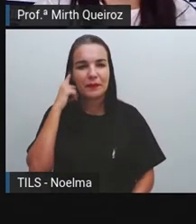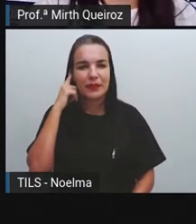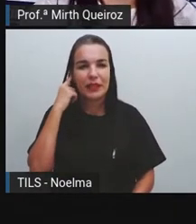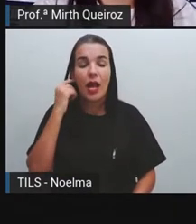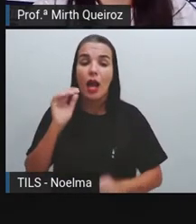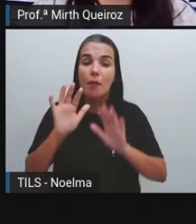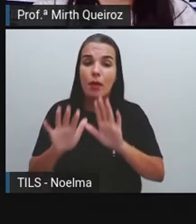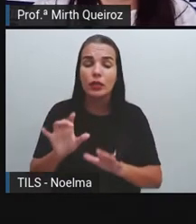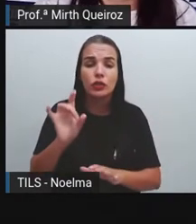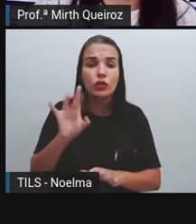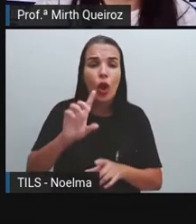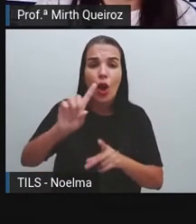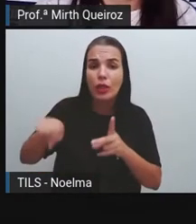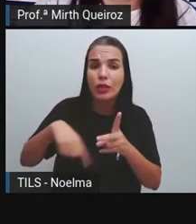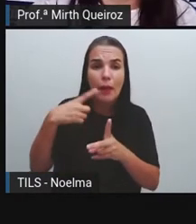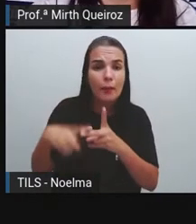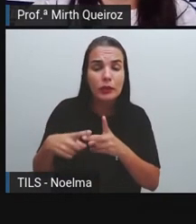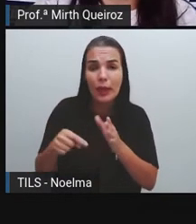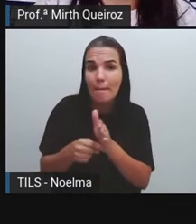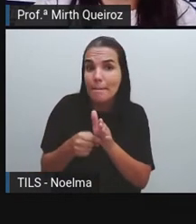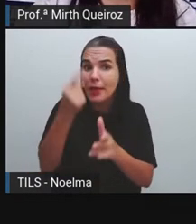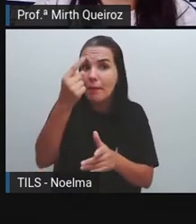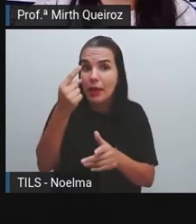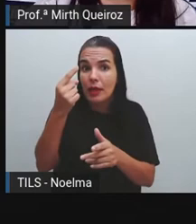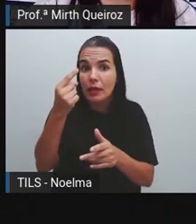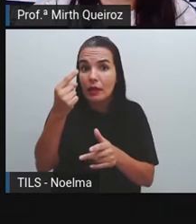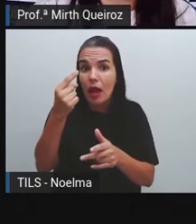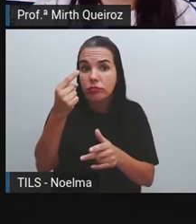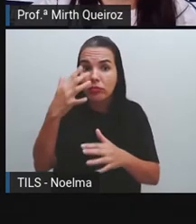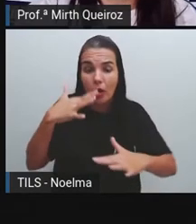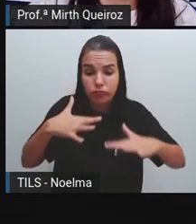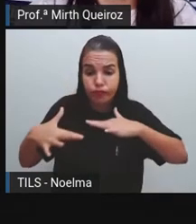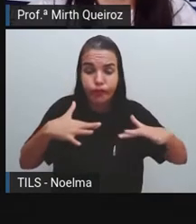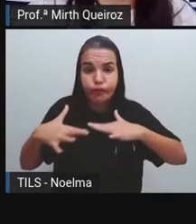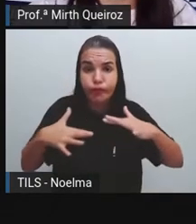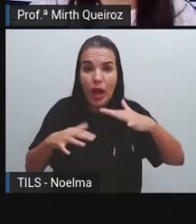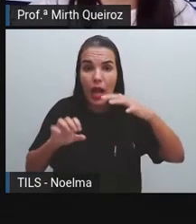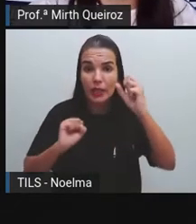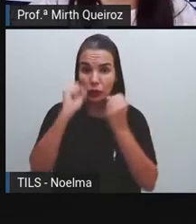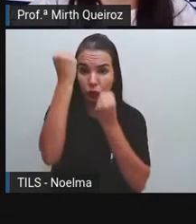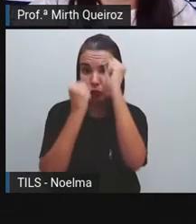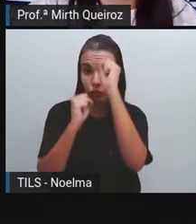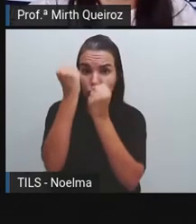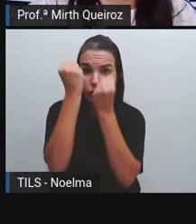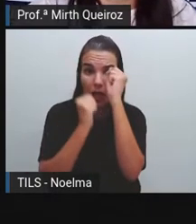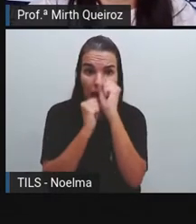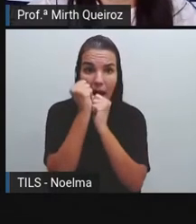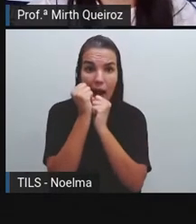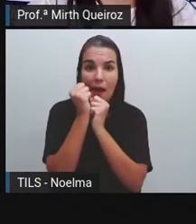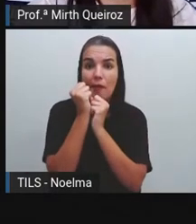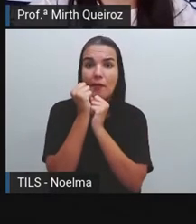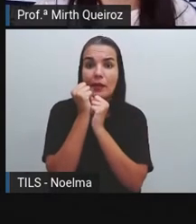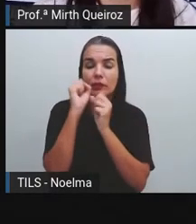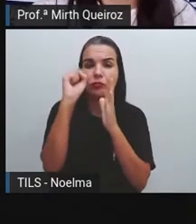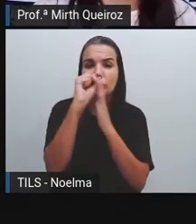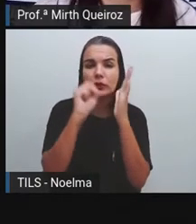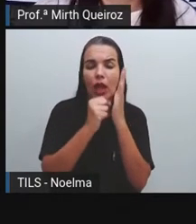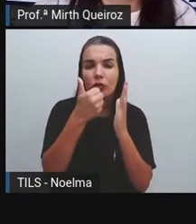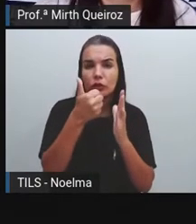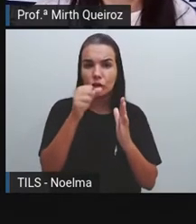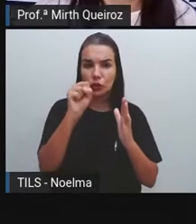Mas foi somente a partir da primeira revolução industrial, que foi lá no século XVIII, que se